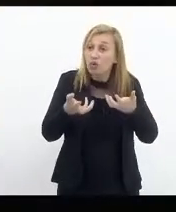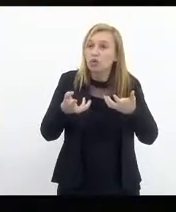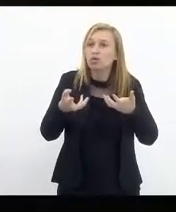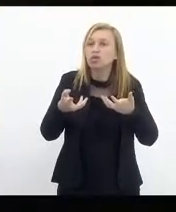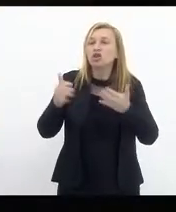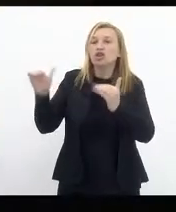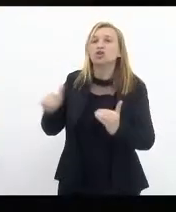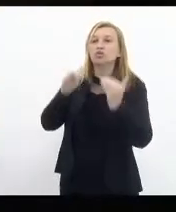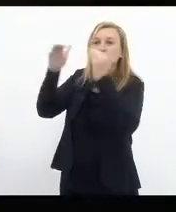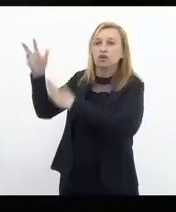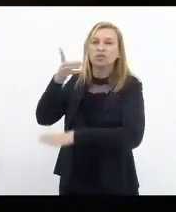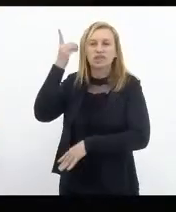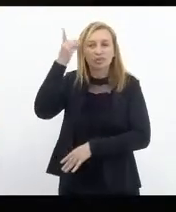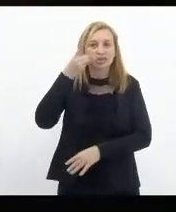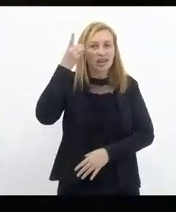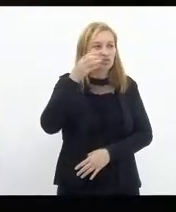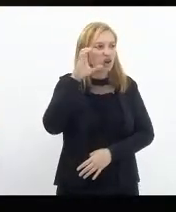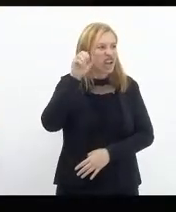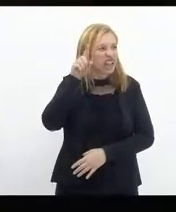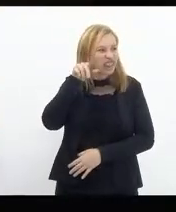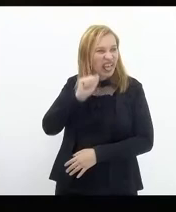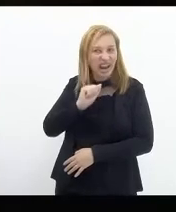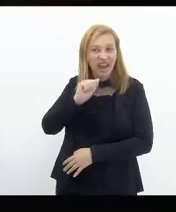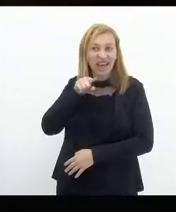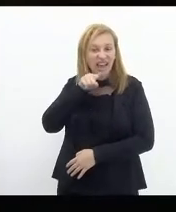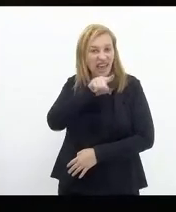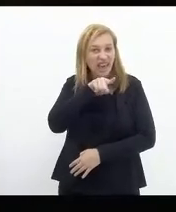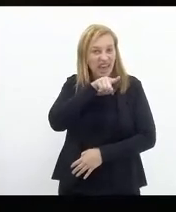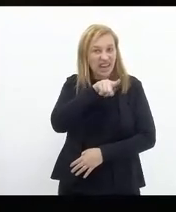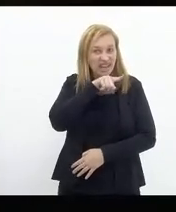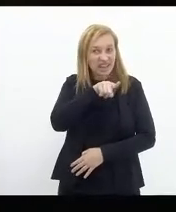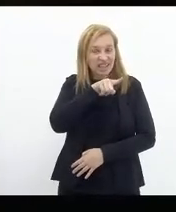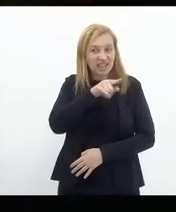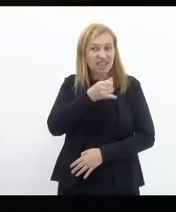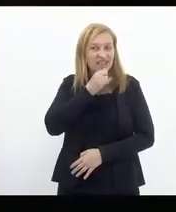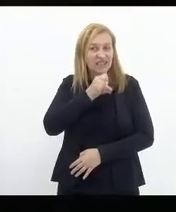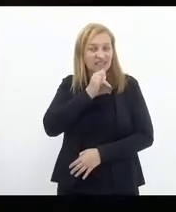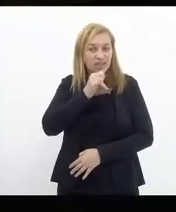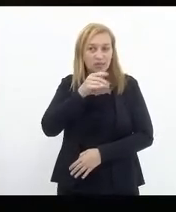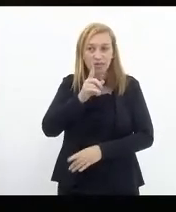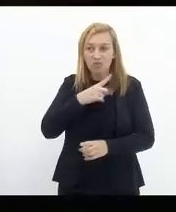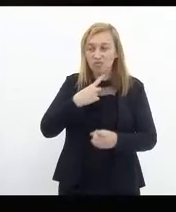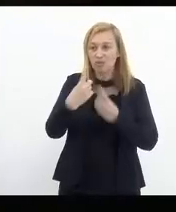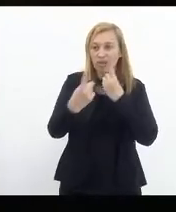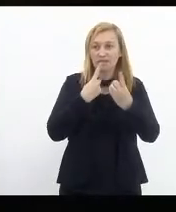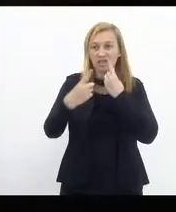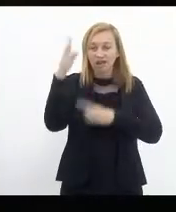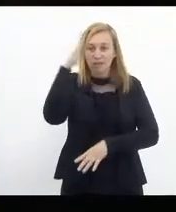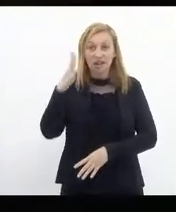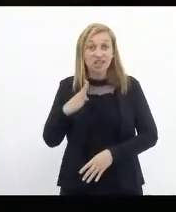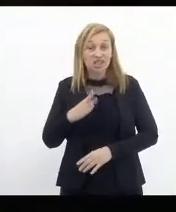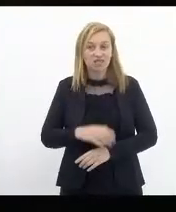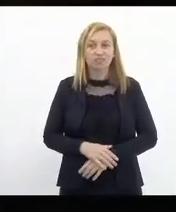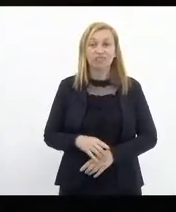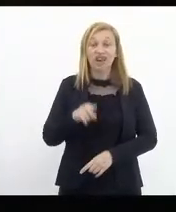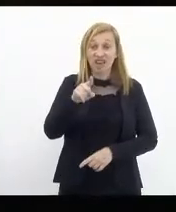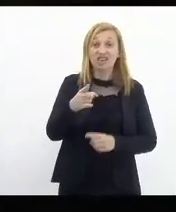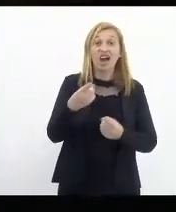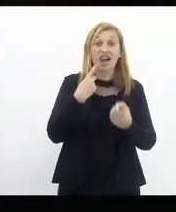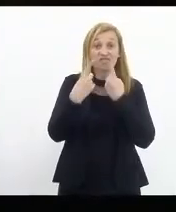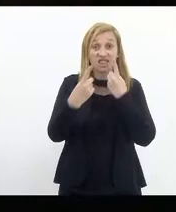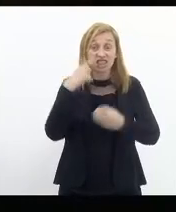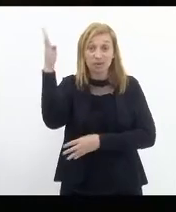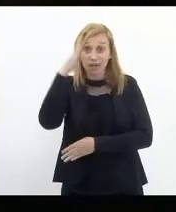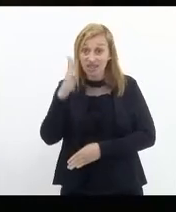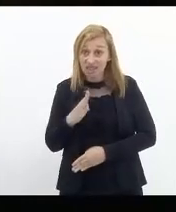deputado Márcio Canella, ele passa, por exemplo, pela Avenida Brasil. Essa Avenida Brasil